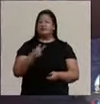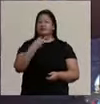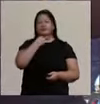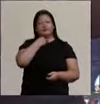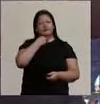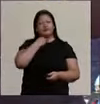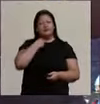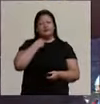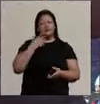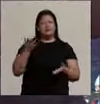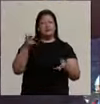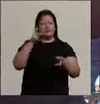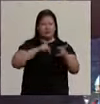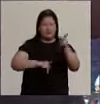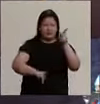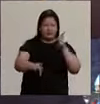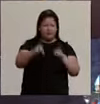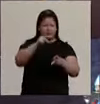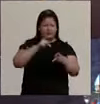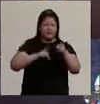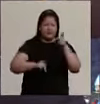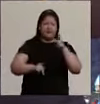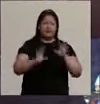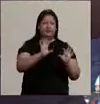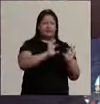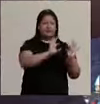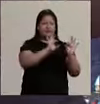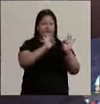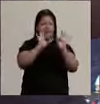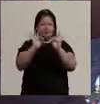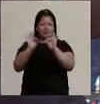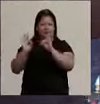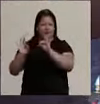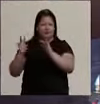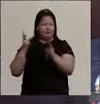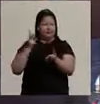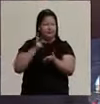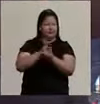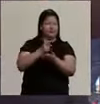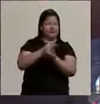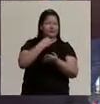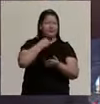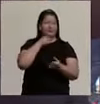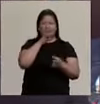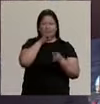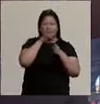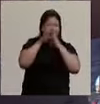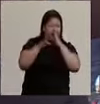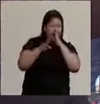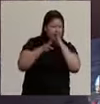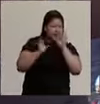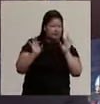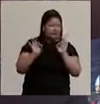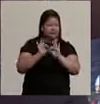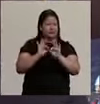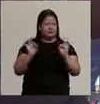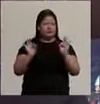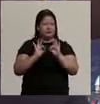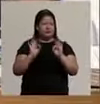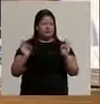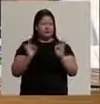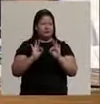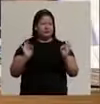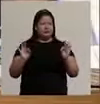pode admitir aqui a população que nos assistem. A gente não pode permitir aqui agressão. A gente está sofrendo